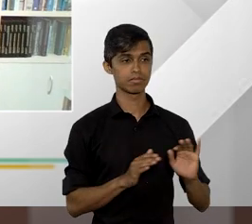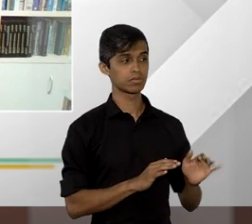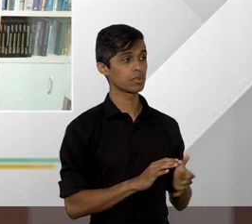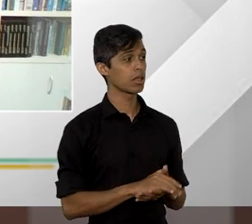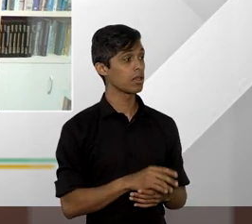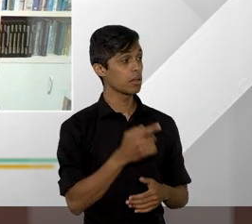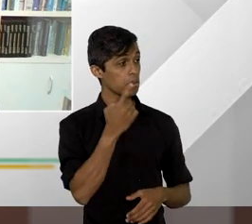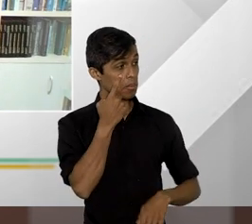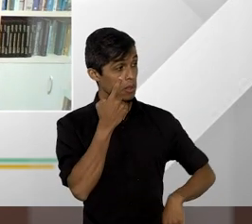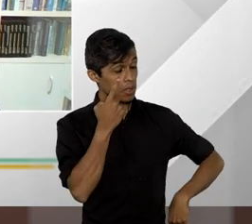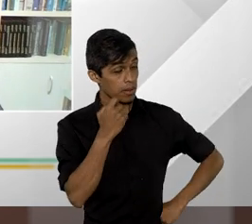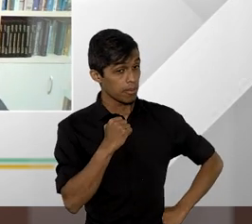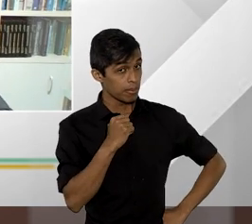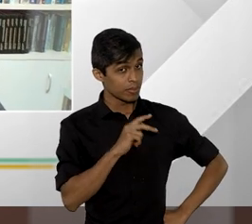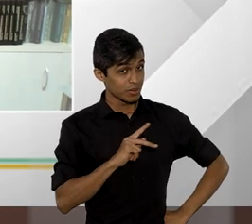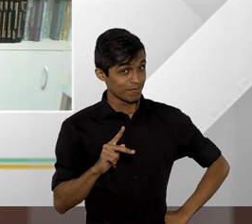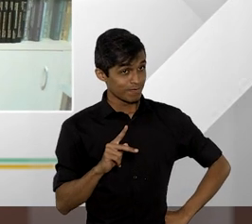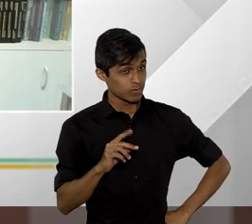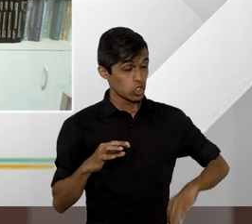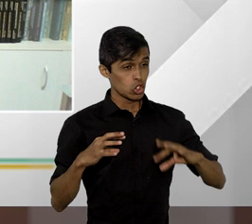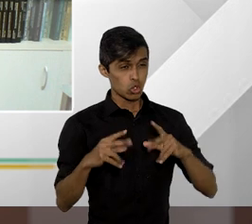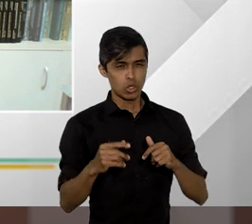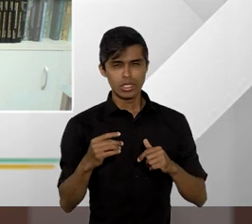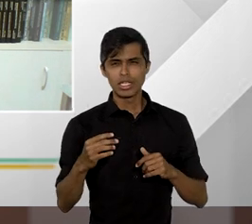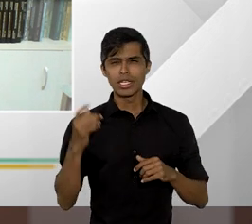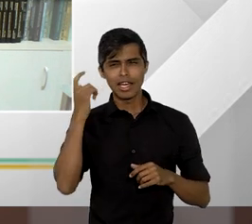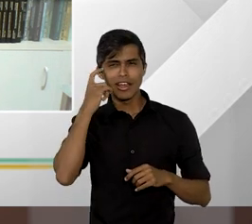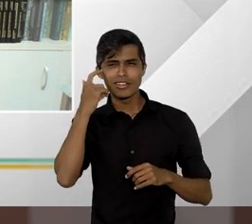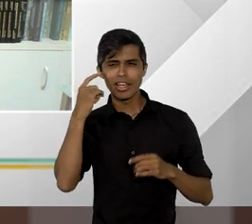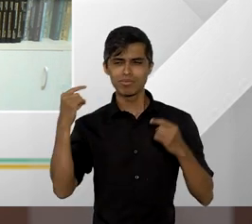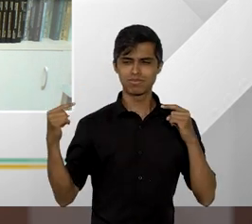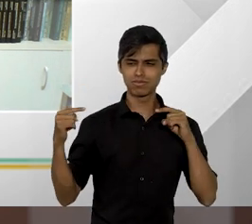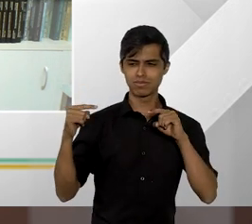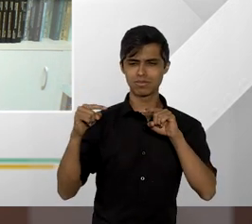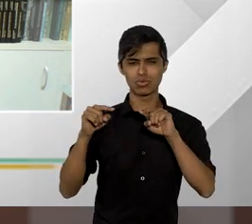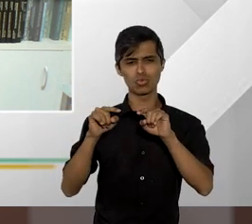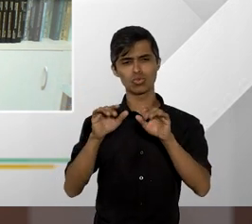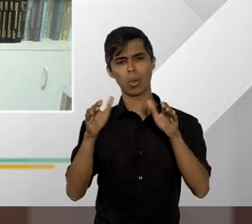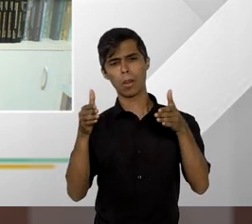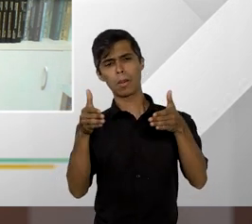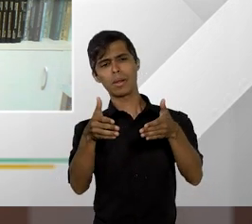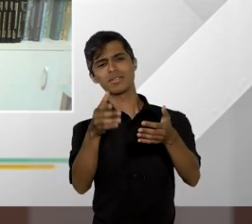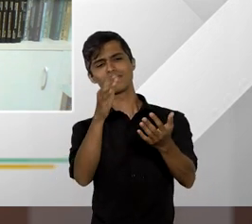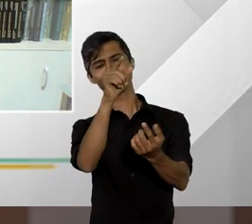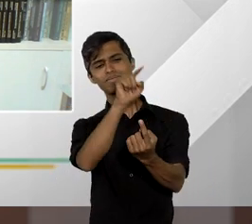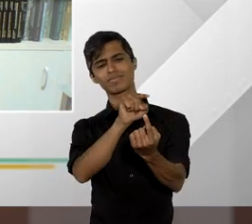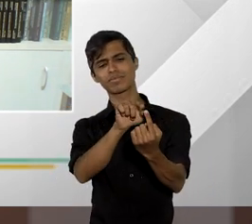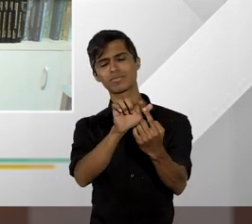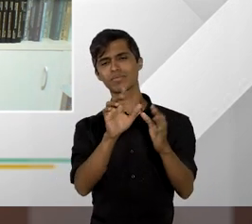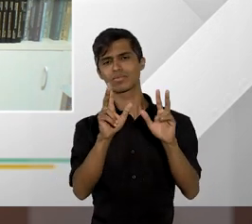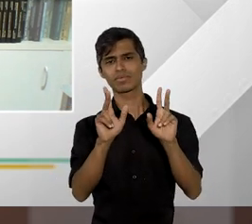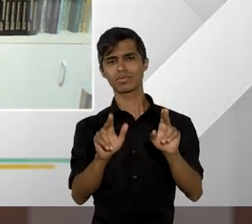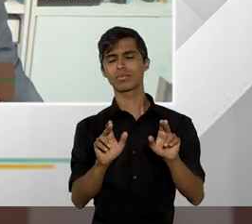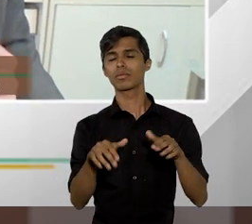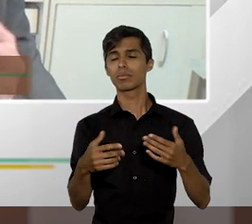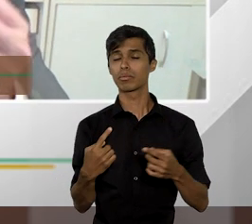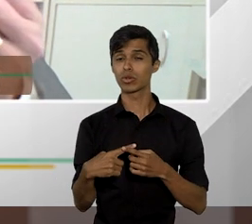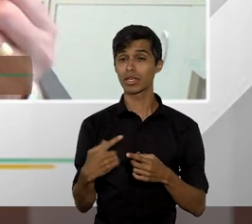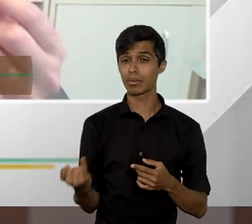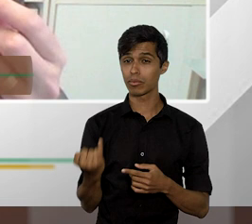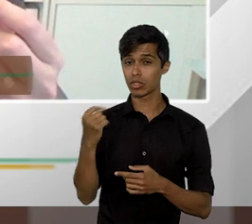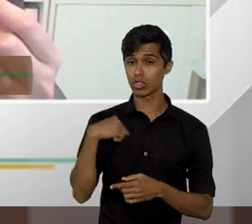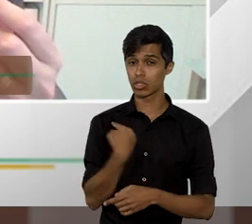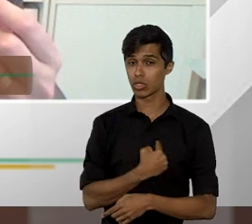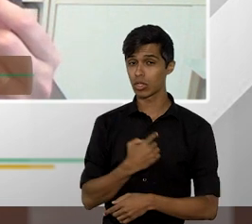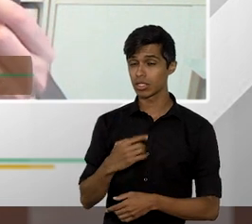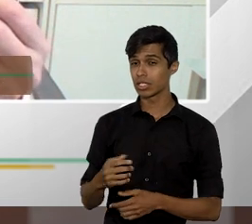veja professor que a gente todas as ideias convergem para o seguinte sentido o importante é a gente ligar